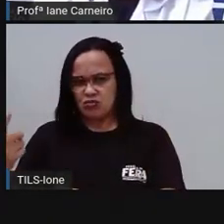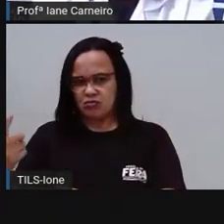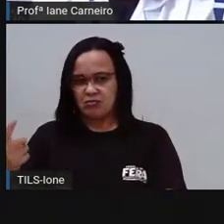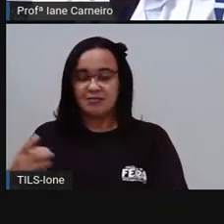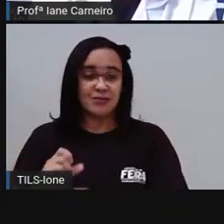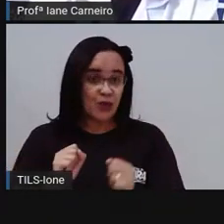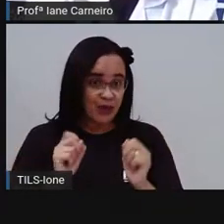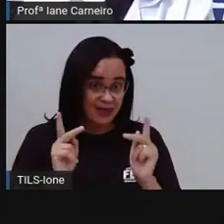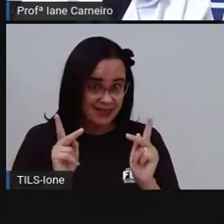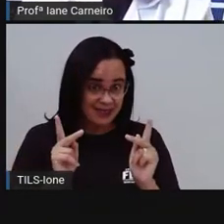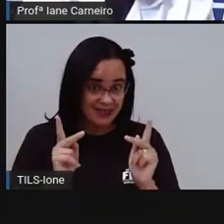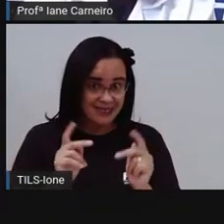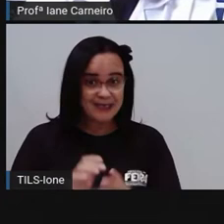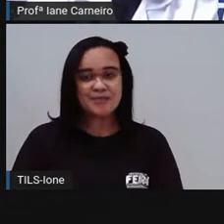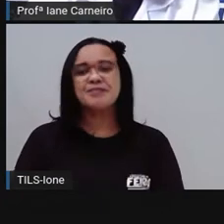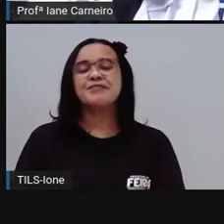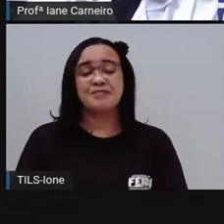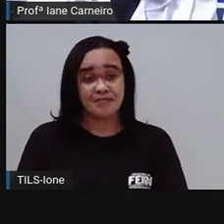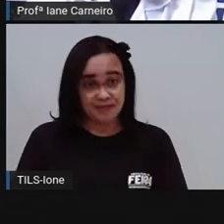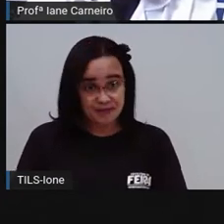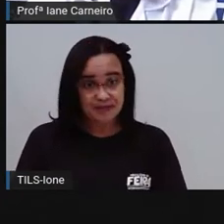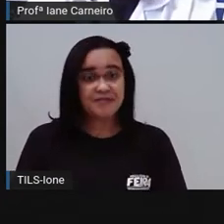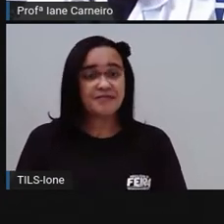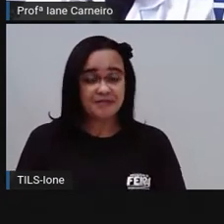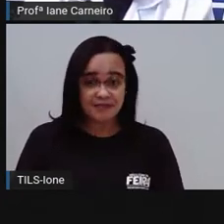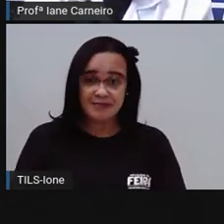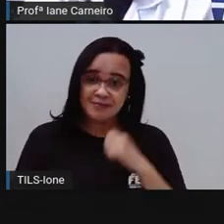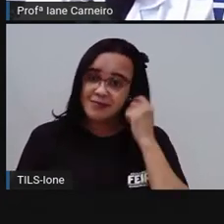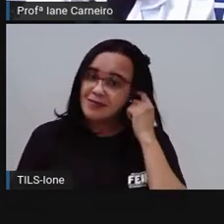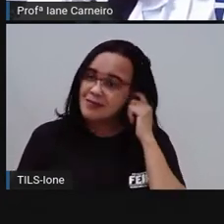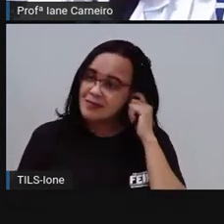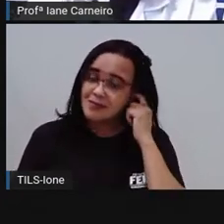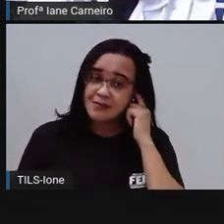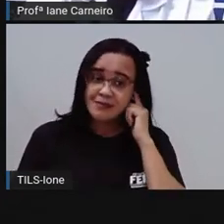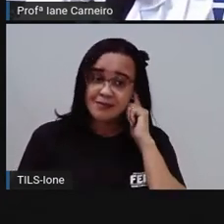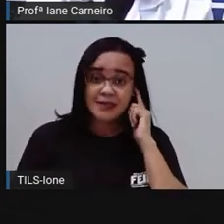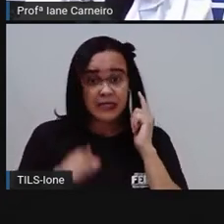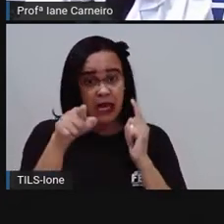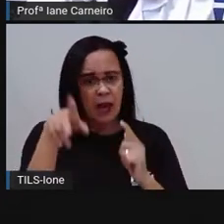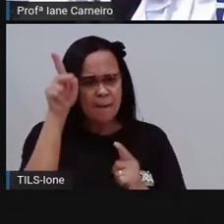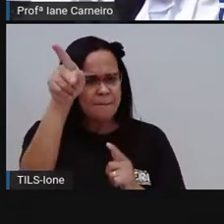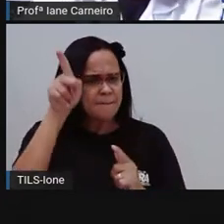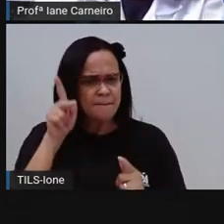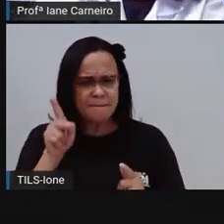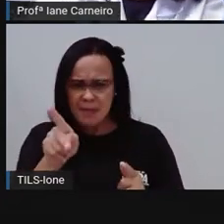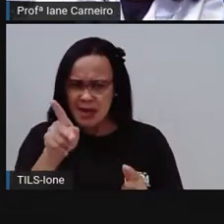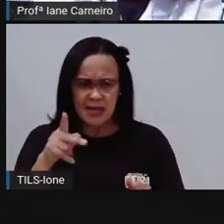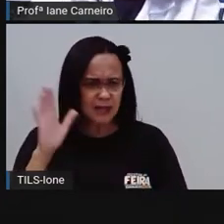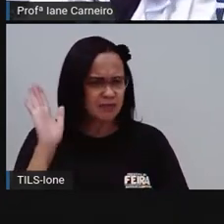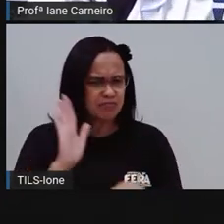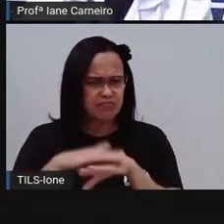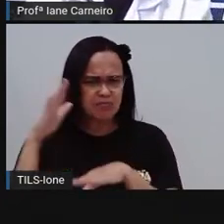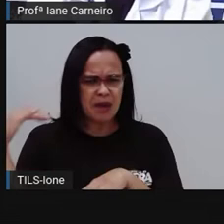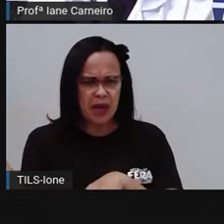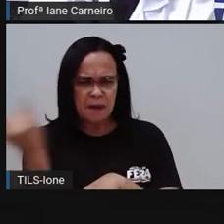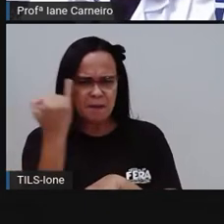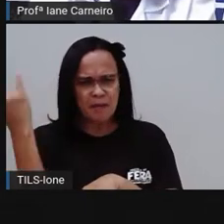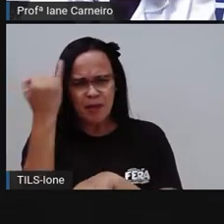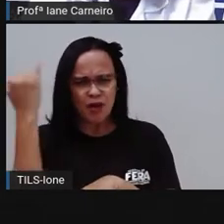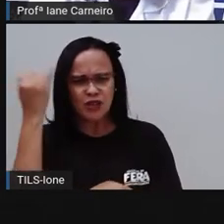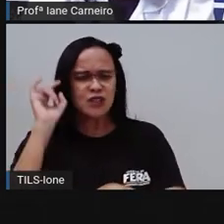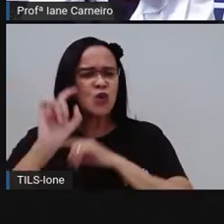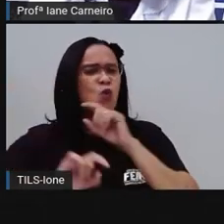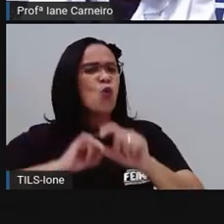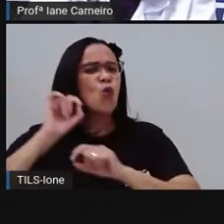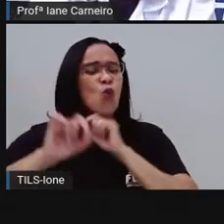Certo? Agora, o material, né? objeto pessoal que está fazendo parte do nosso dia a dia, né? Todo mundo